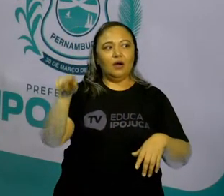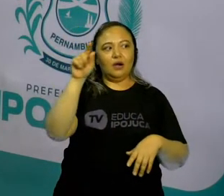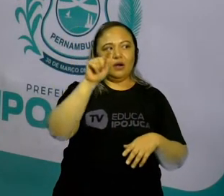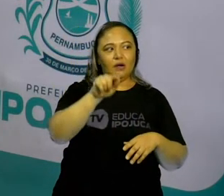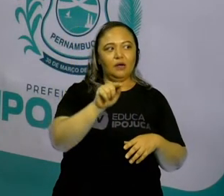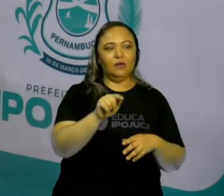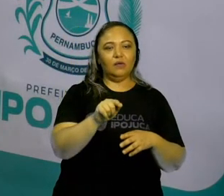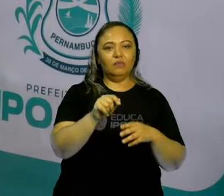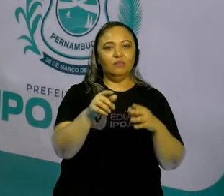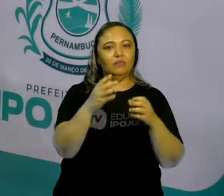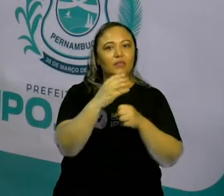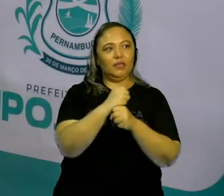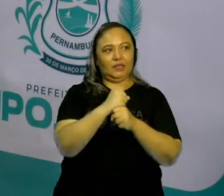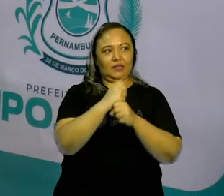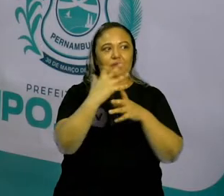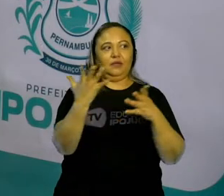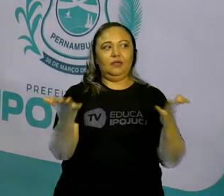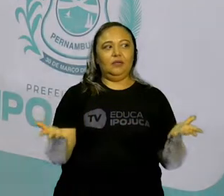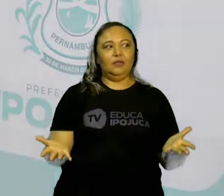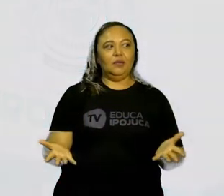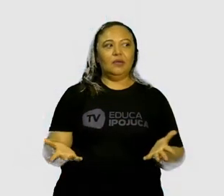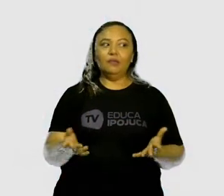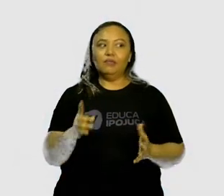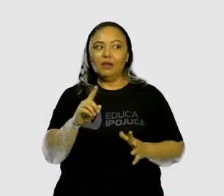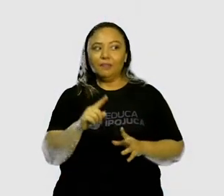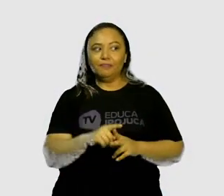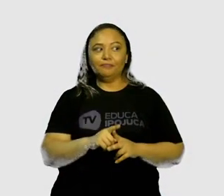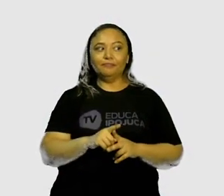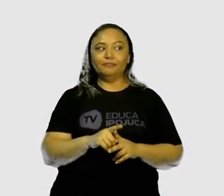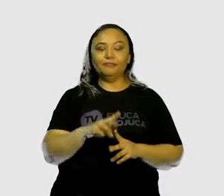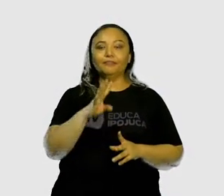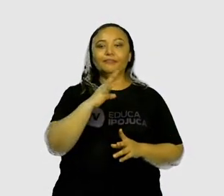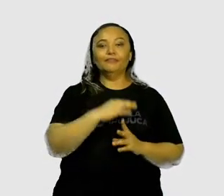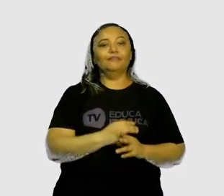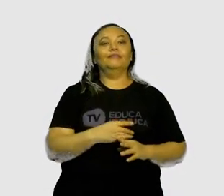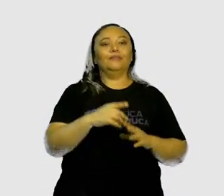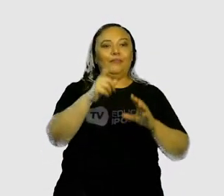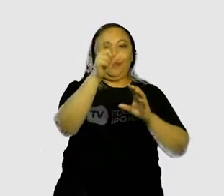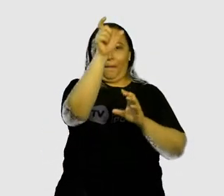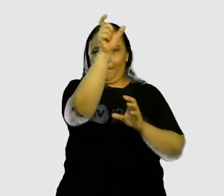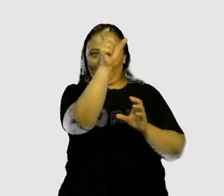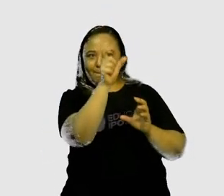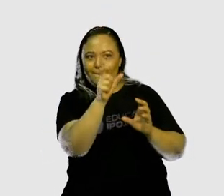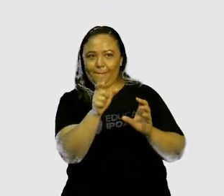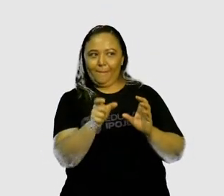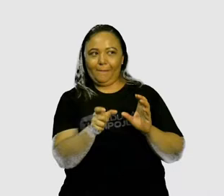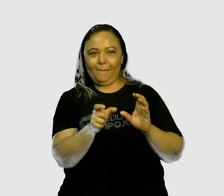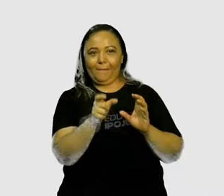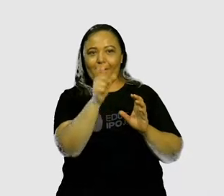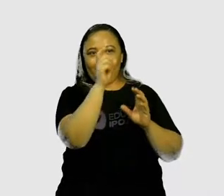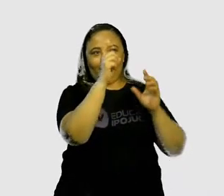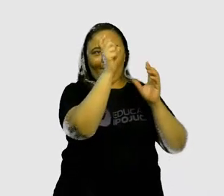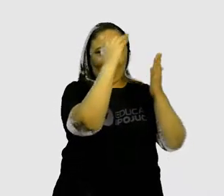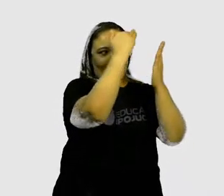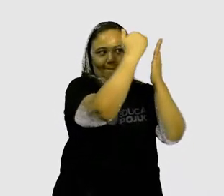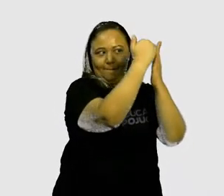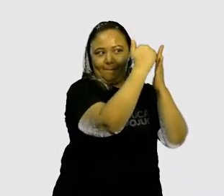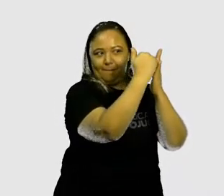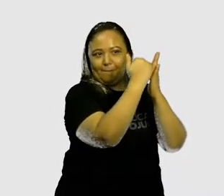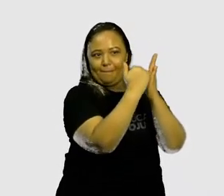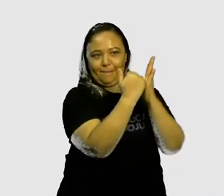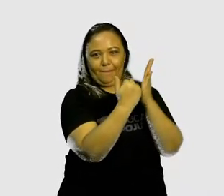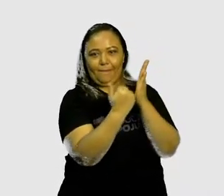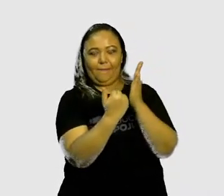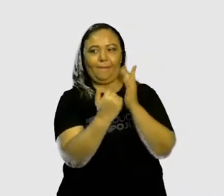de um algoritmo. Pois é, essa forma geralmente é a forma como a gente monta a